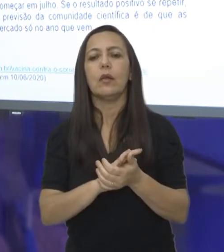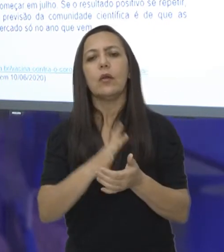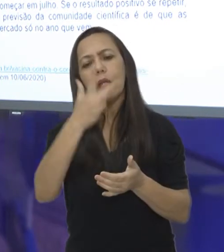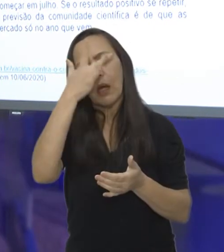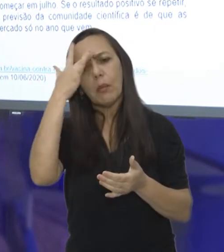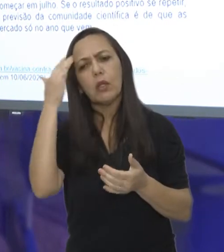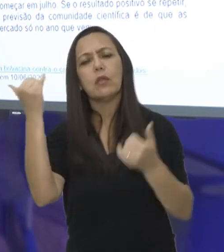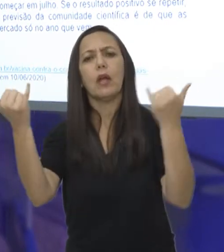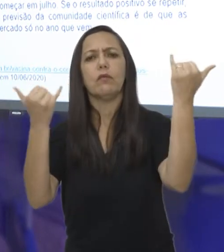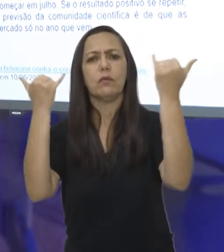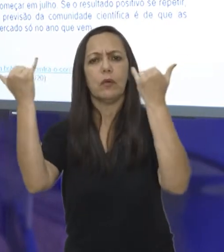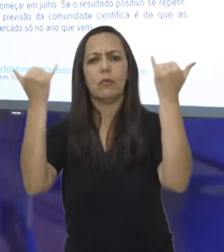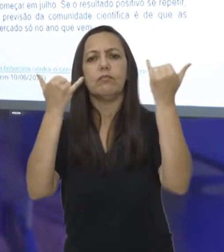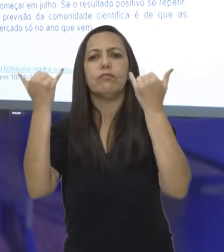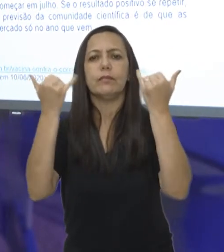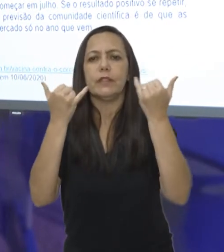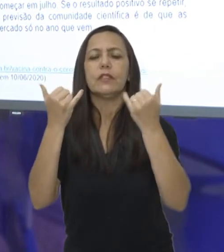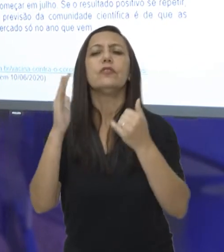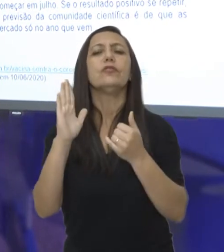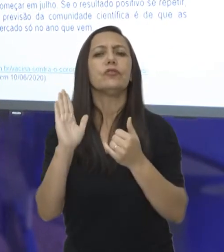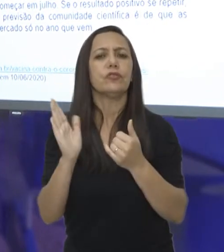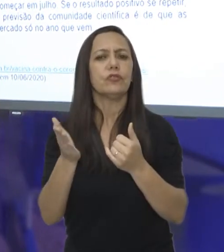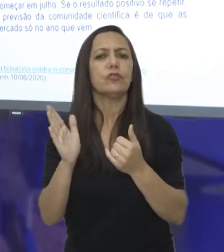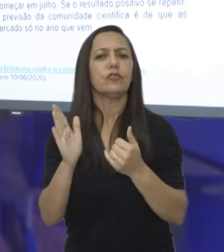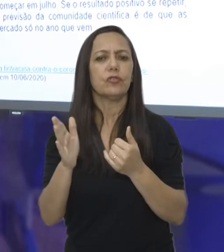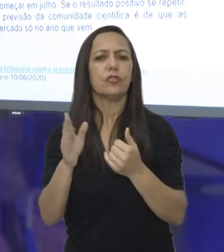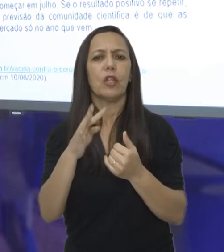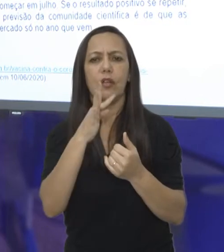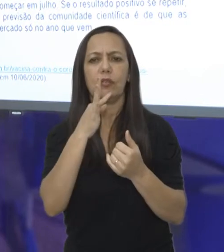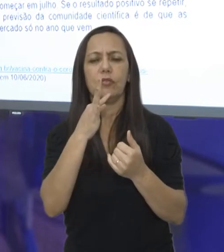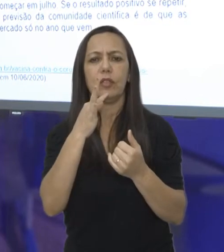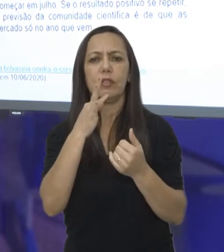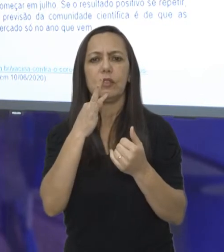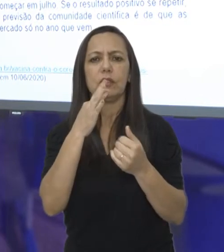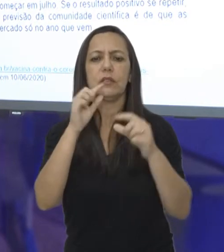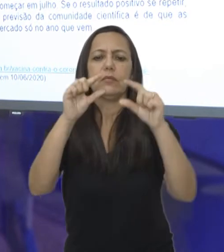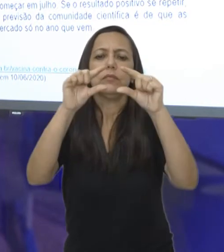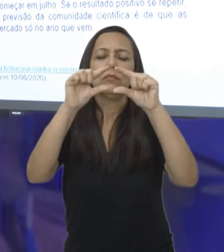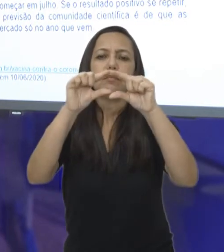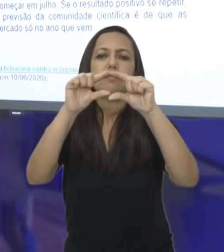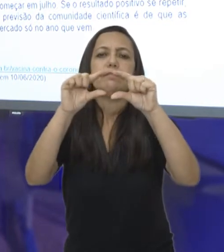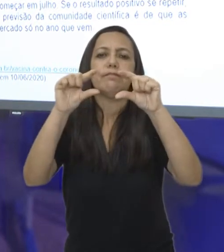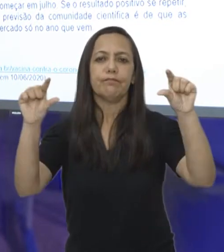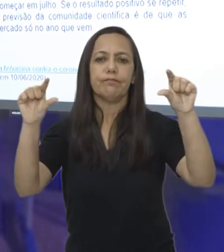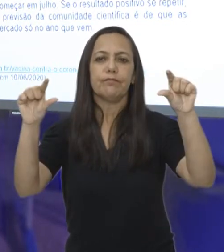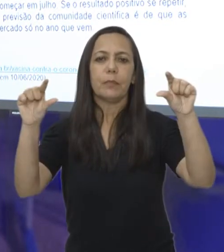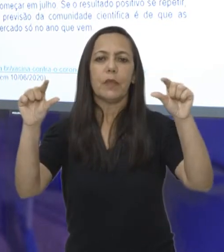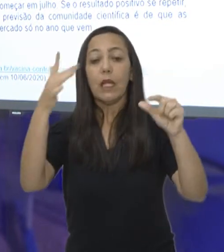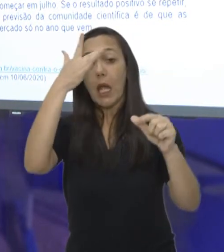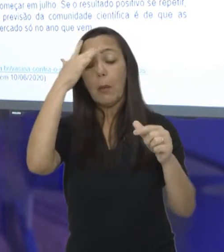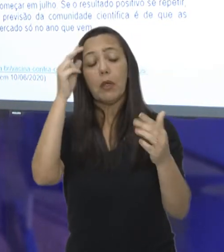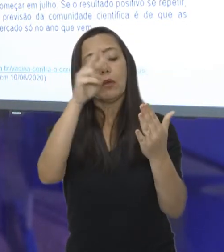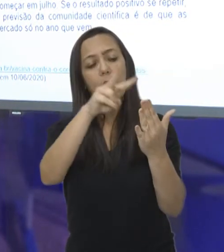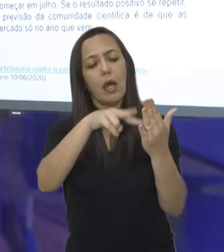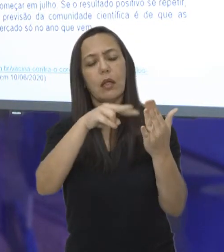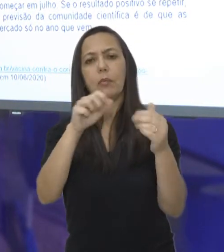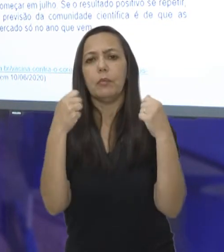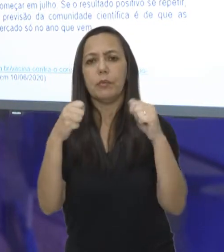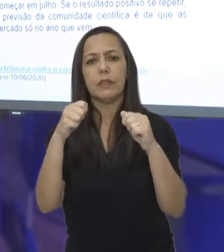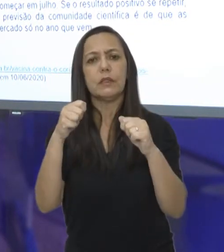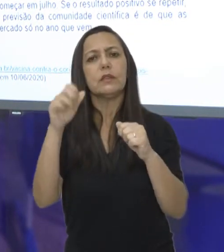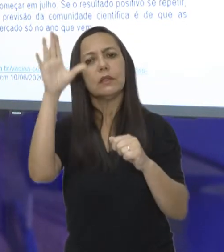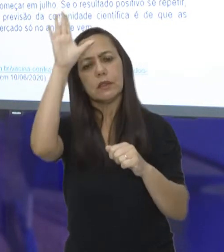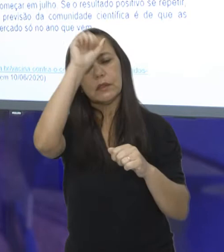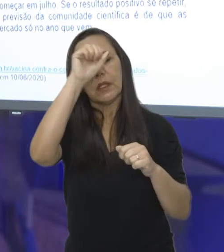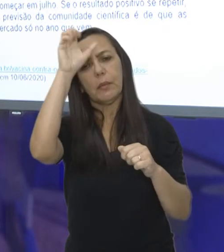a informação do lead, você já tem, basicamente, parte das informações necessárias que o leitor precisa saber para ter